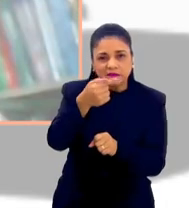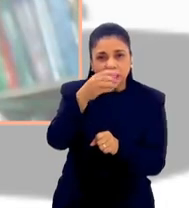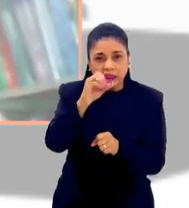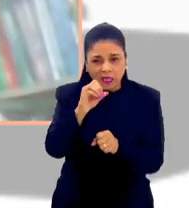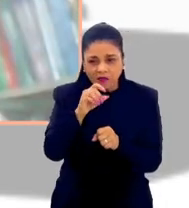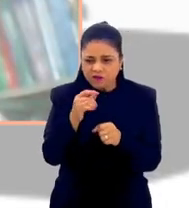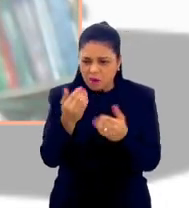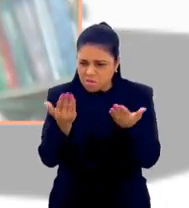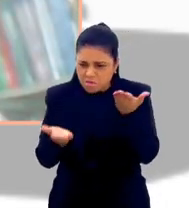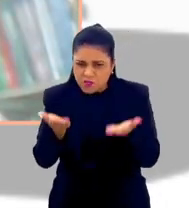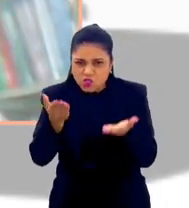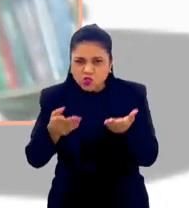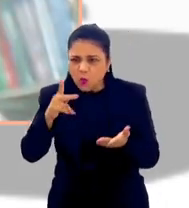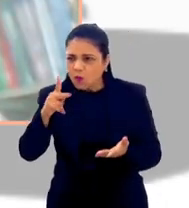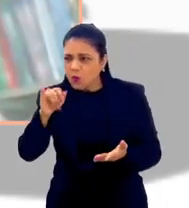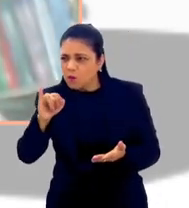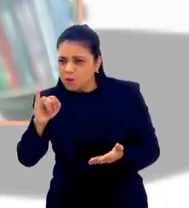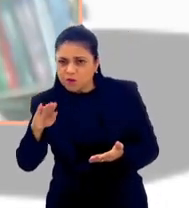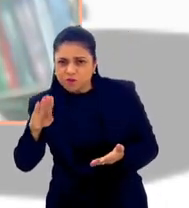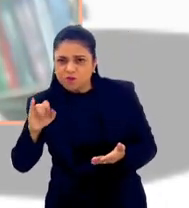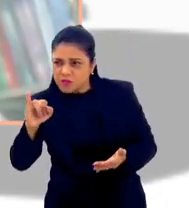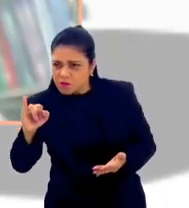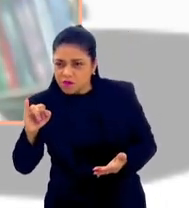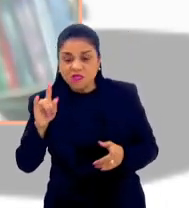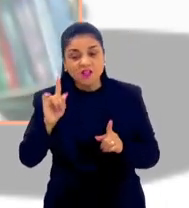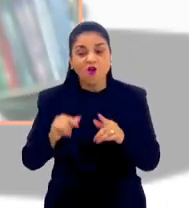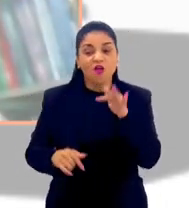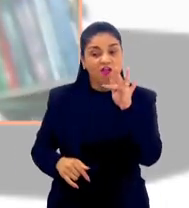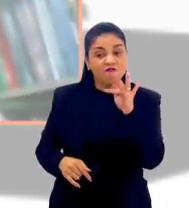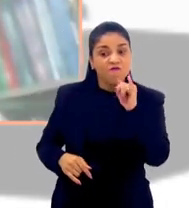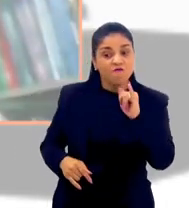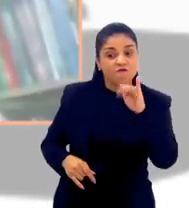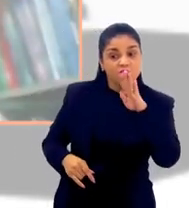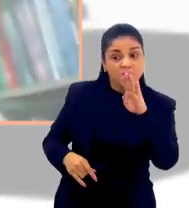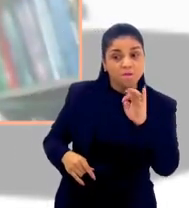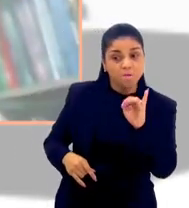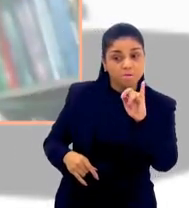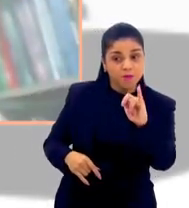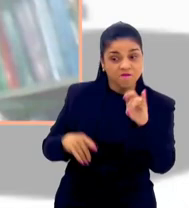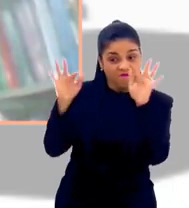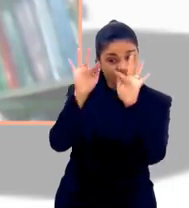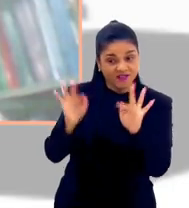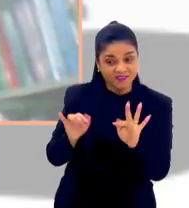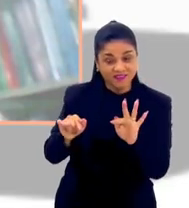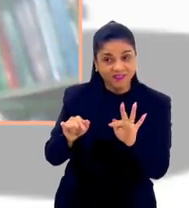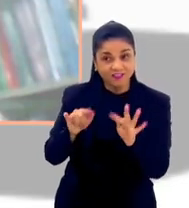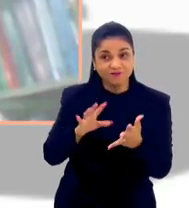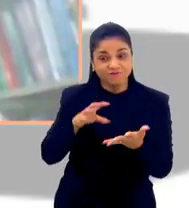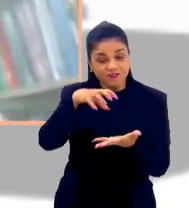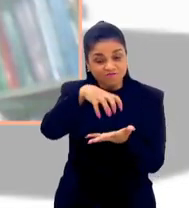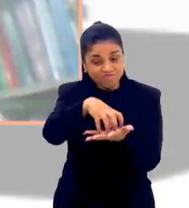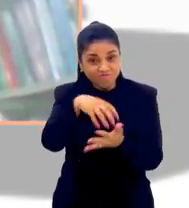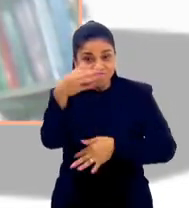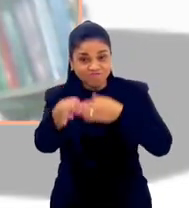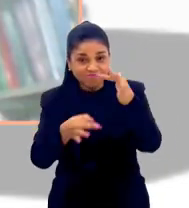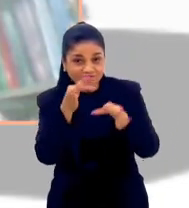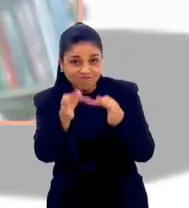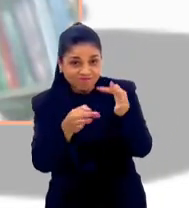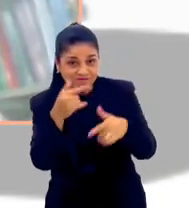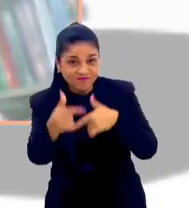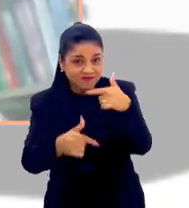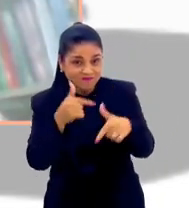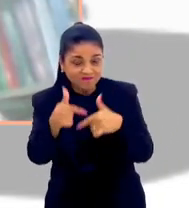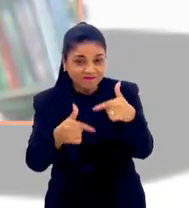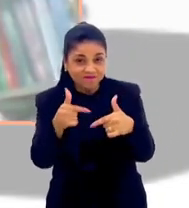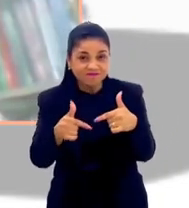estão medindo todo mundo por PIB, mas quero ver alguém me bater no FIB. E esse FIB veio sendo trabalhado, Felicidade Interna Bruta.